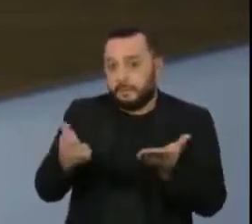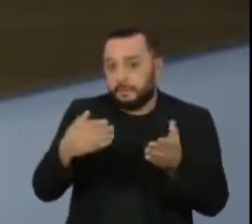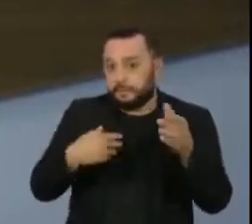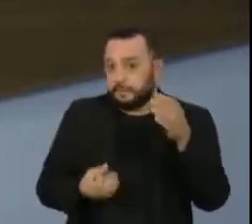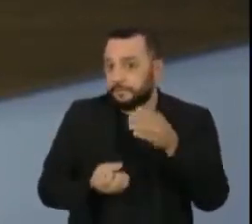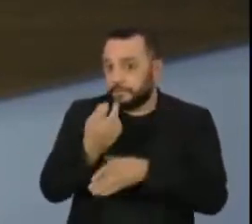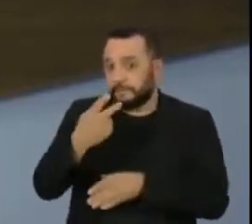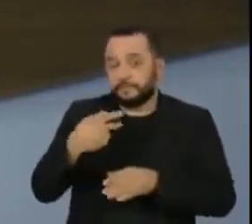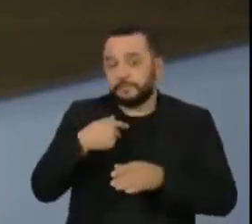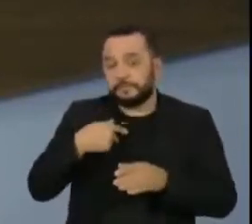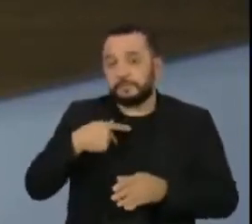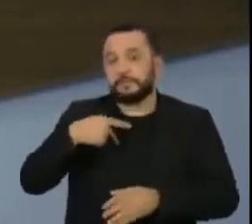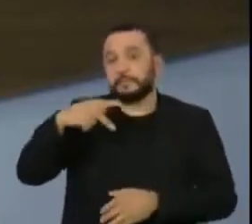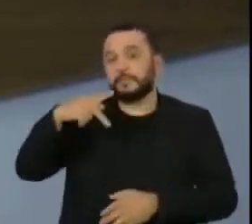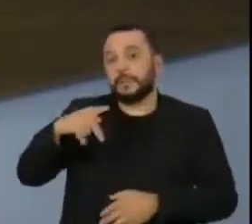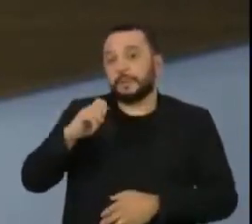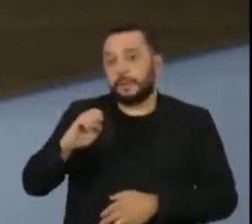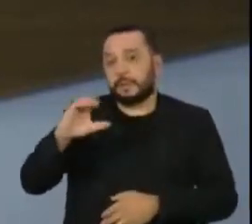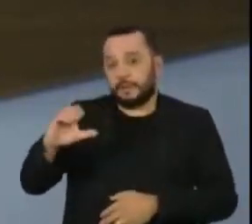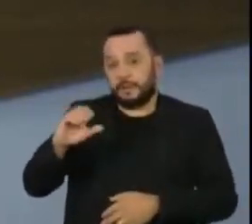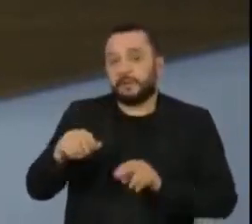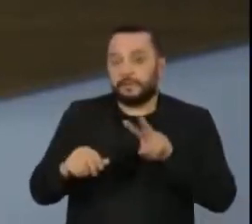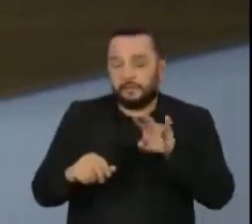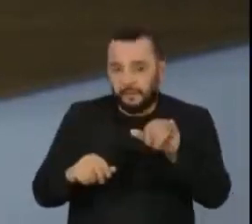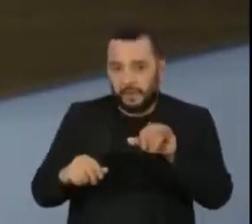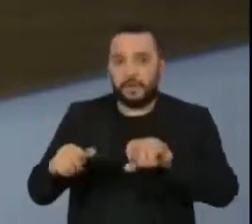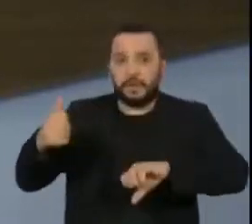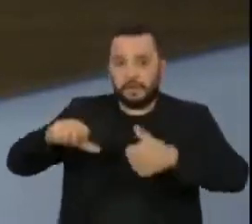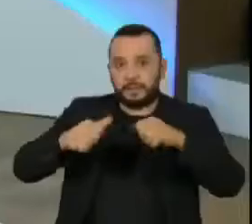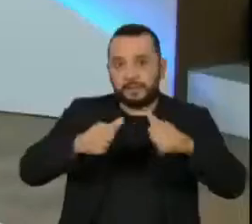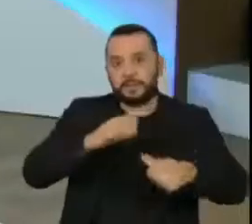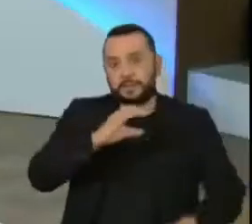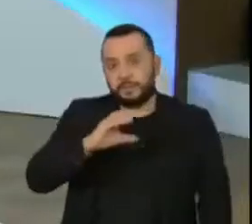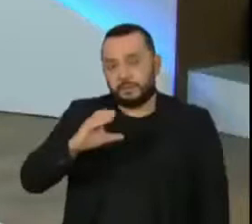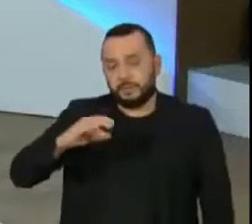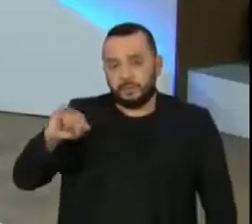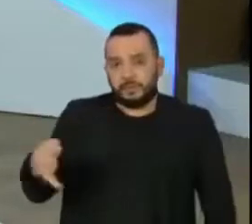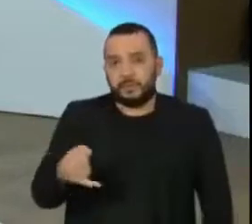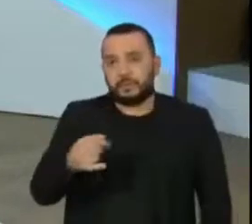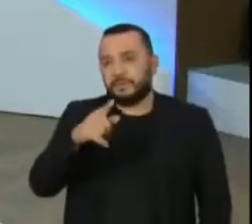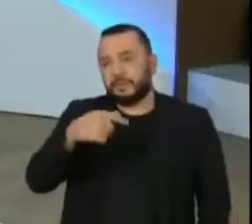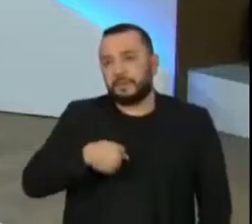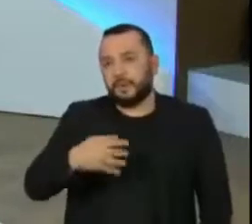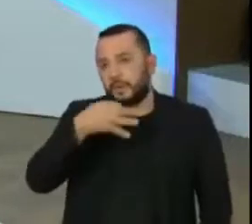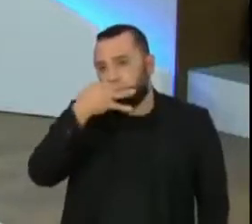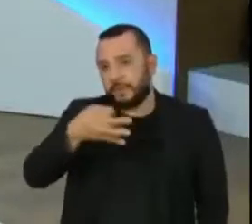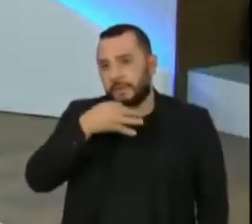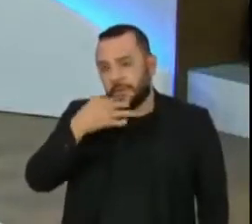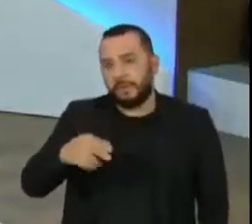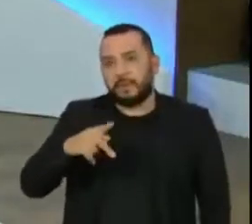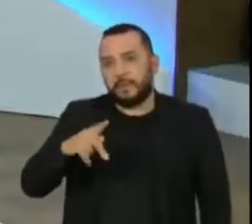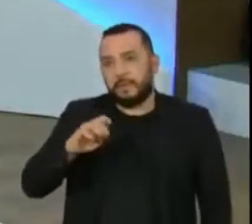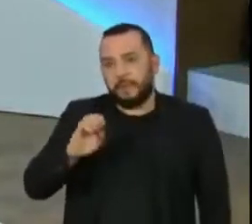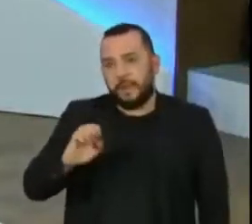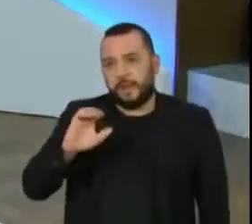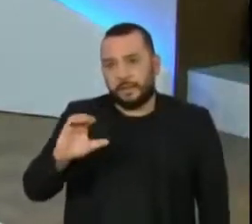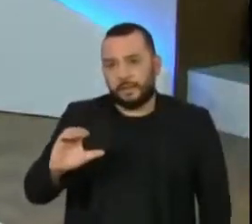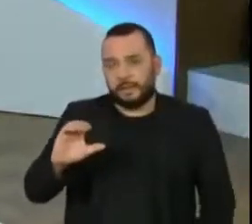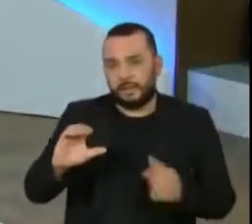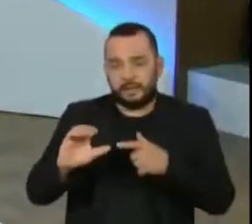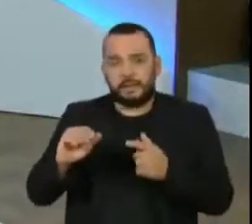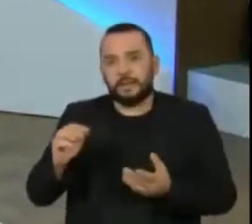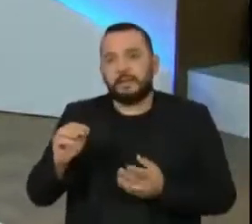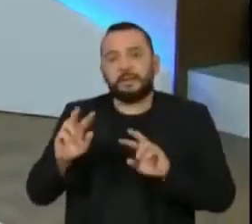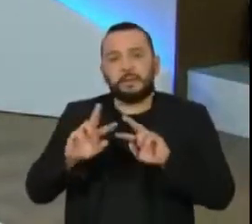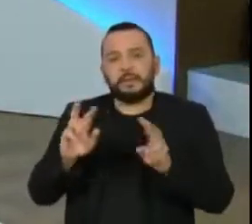que está lá para ser analisada pela CCJ. Na sua opinião, o que significa essa PEC, esse movimento em relação